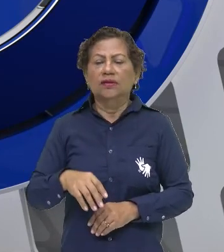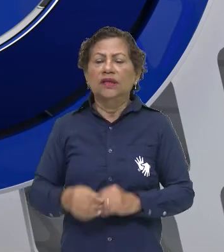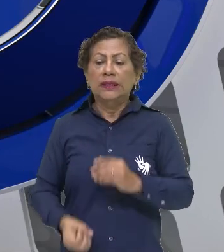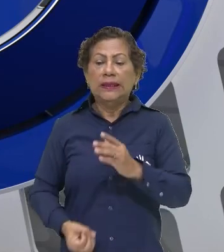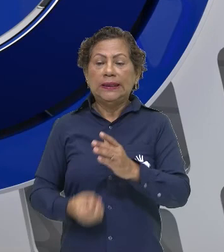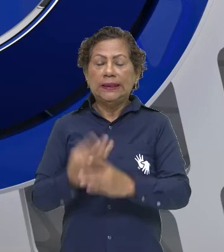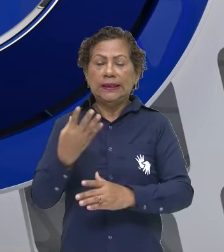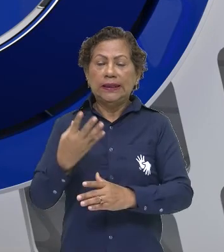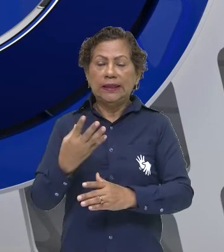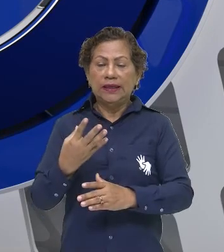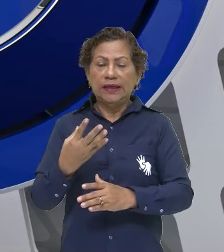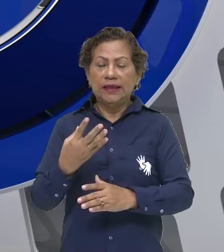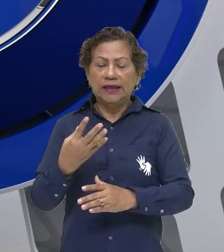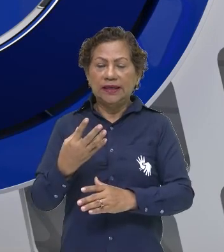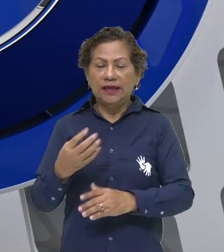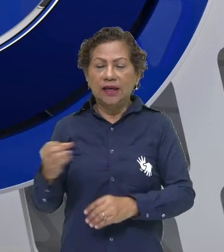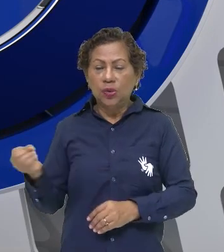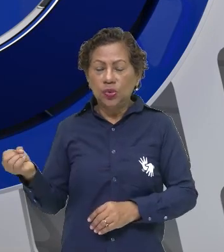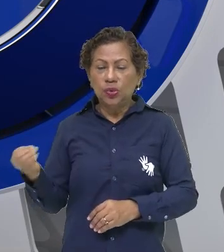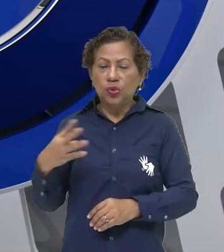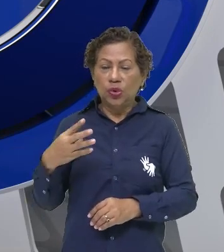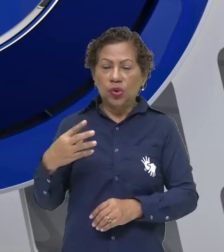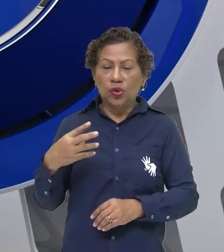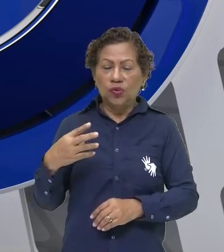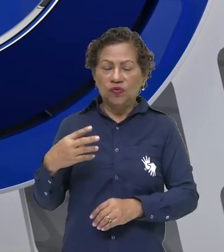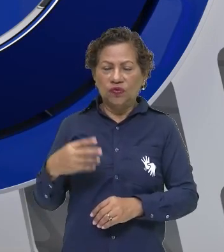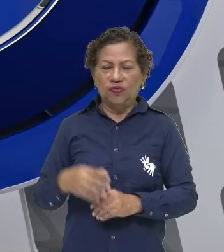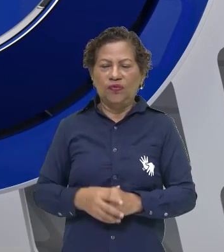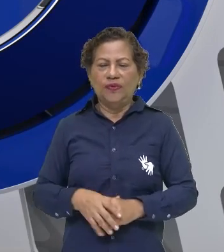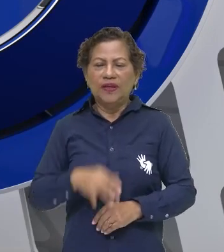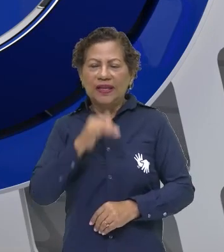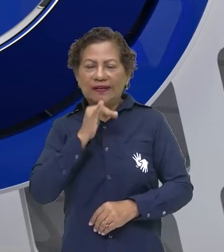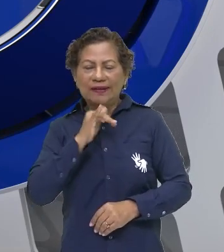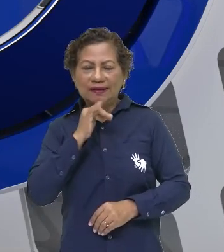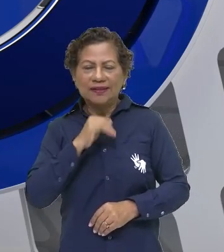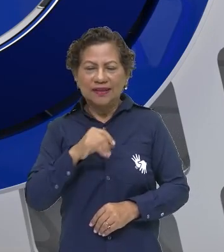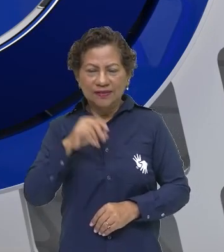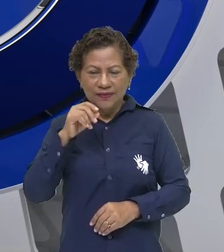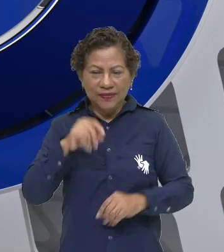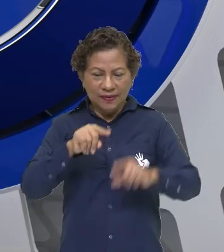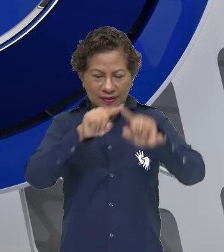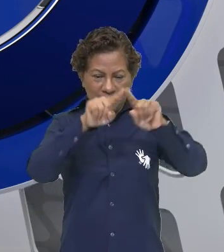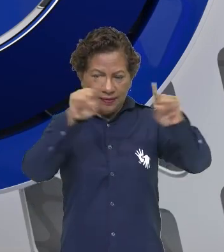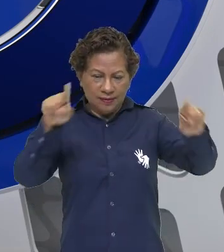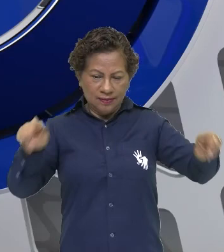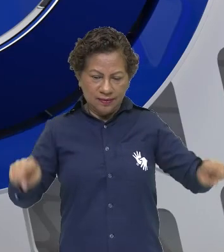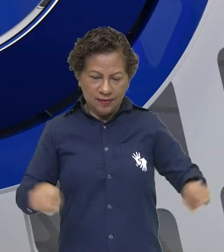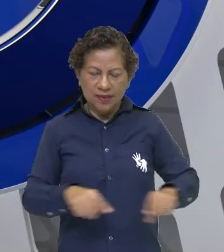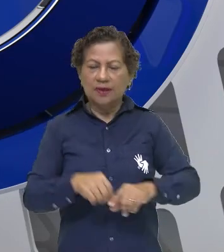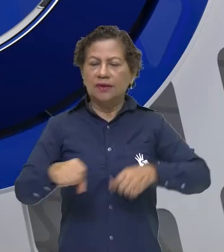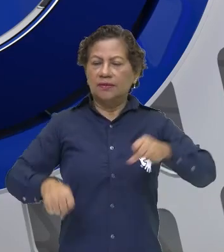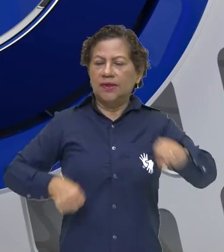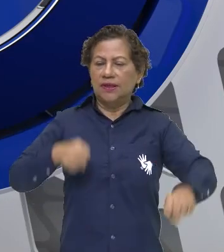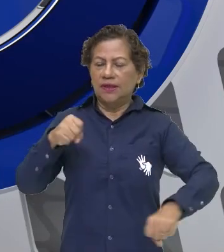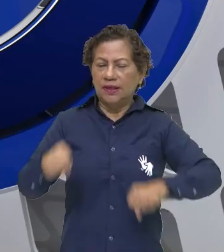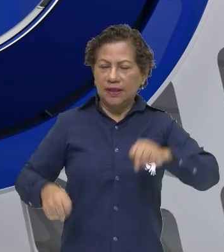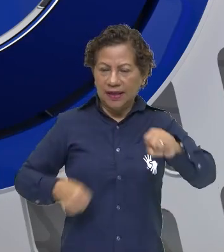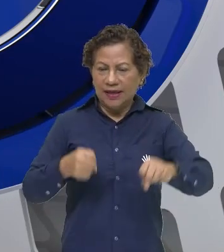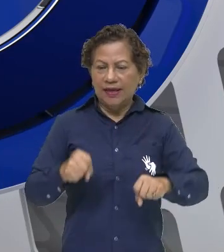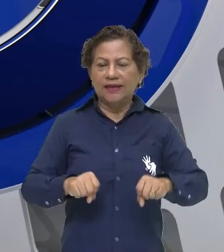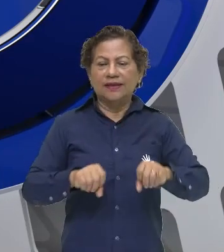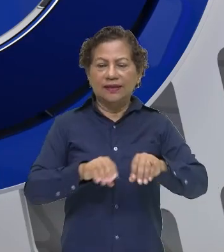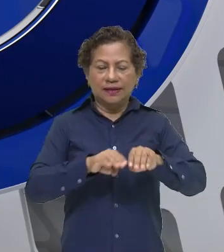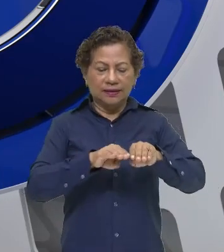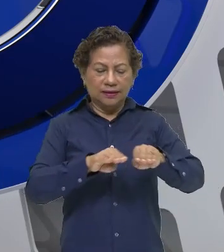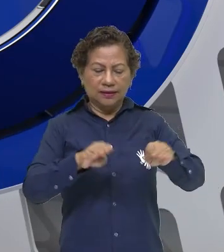coloca um outro objeto que é uma roda de bicicleta, como nós vimos ali, o banco e a roda, e cria, coloca